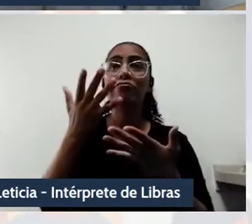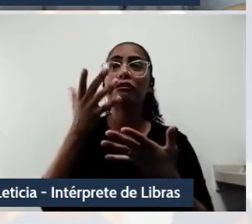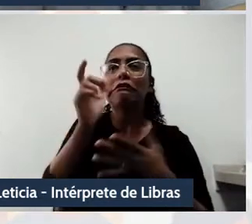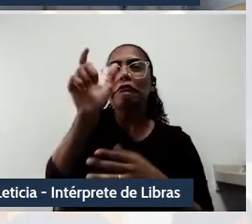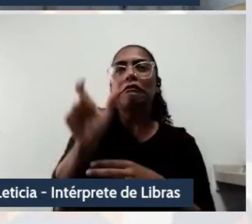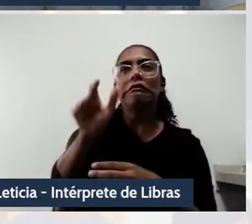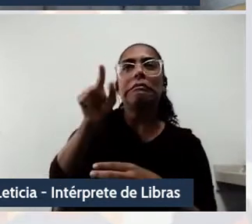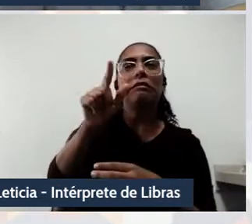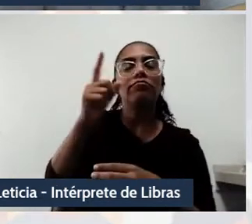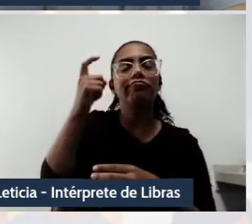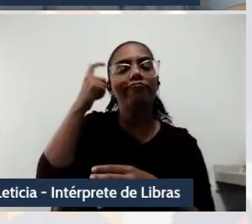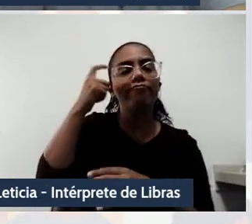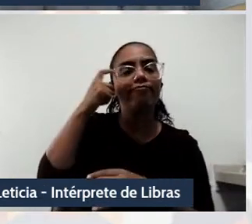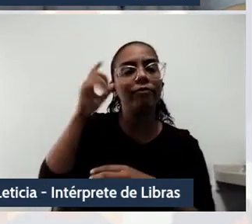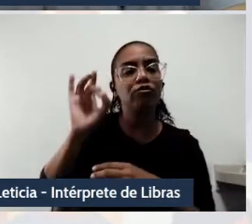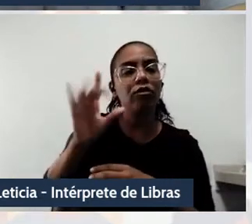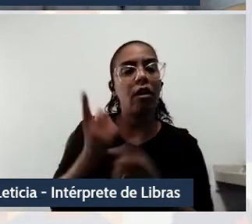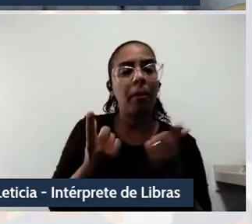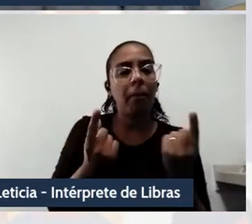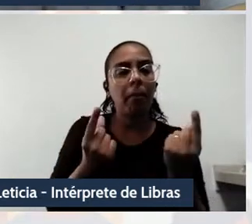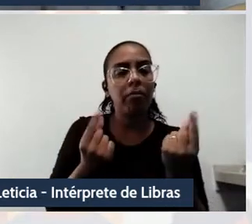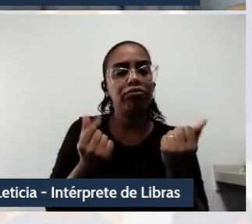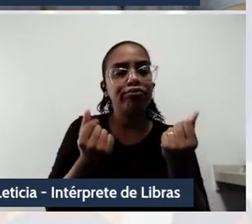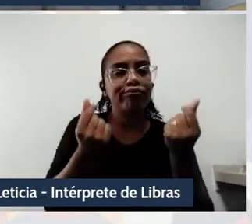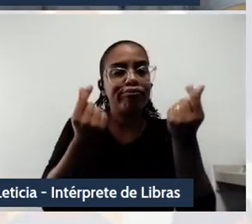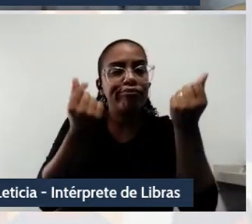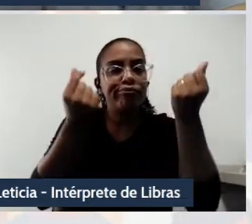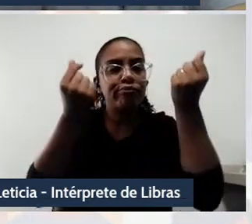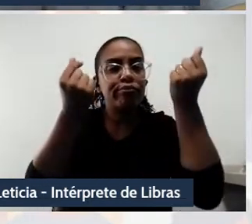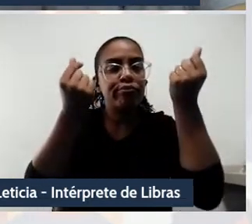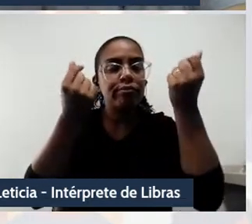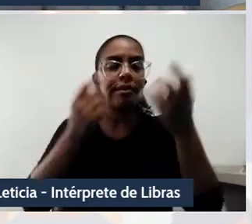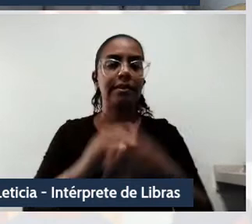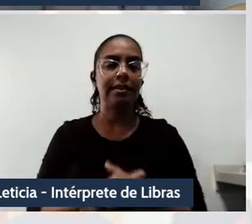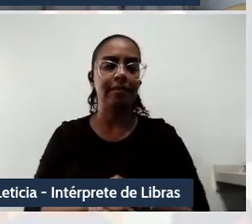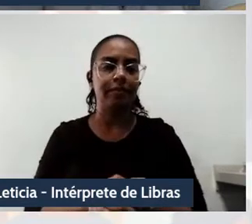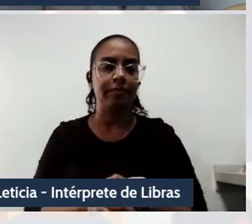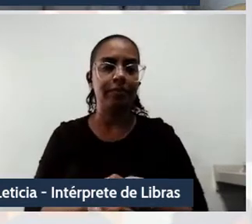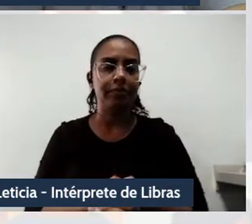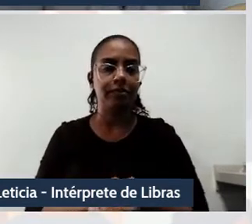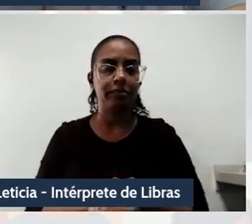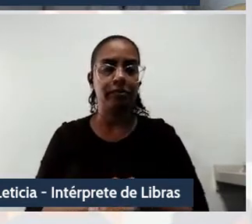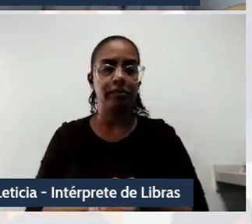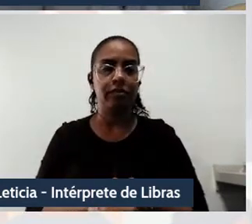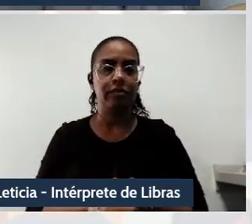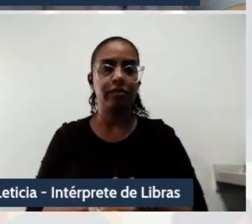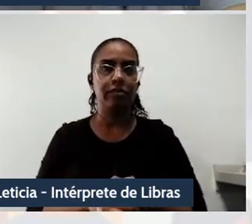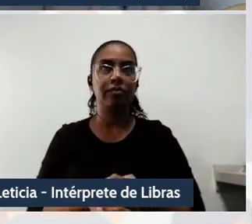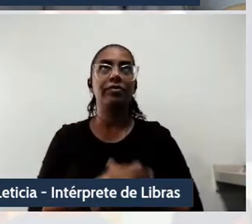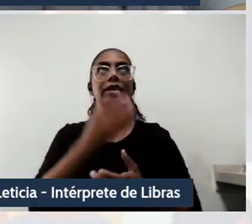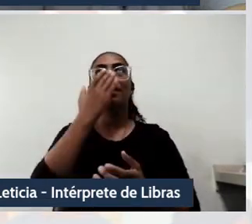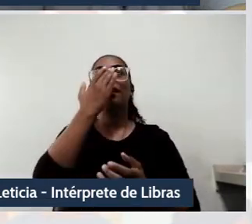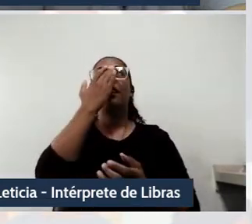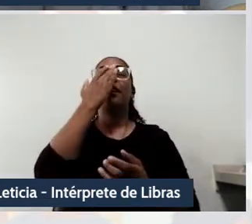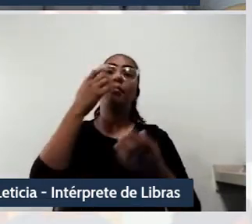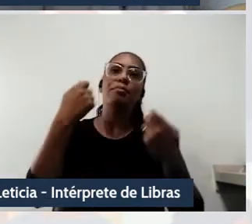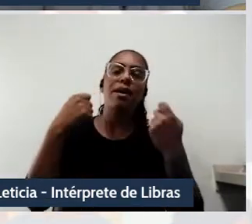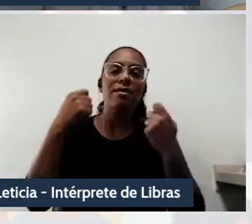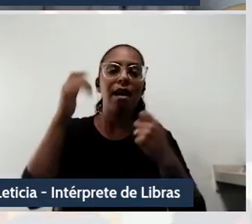natureza. E aqui eu friso um trecho da fala de Deleuze. É preciso um desvio de fala.